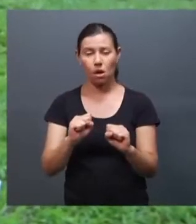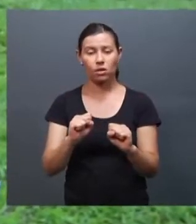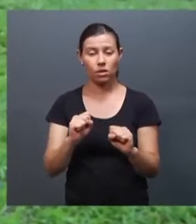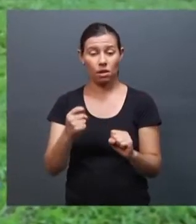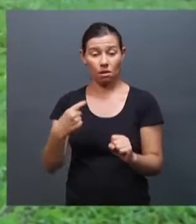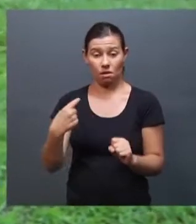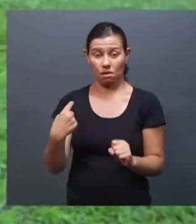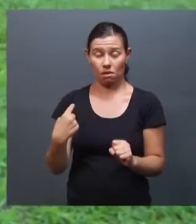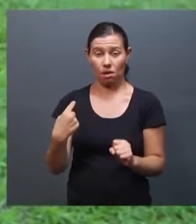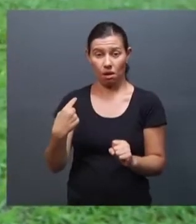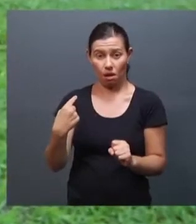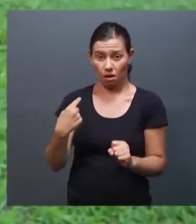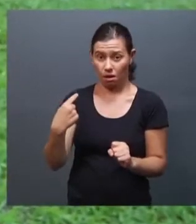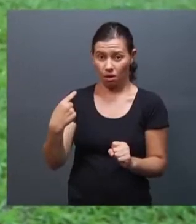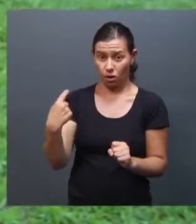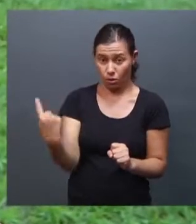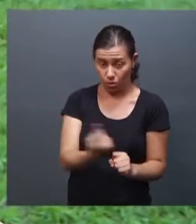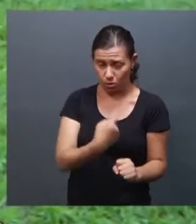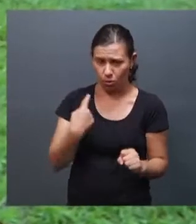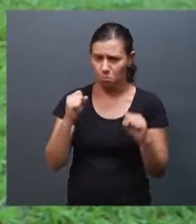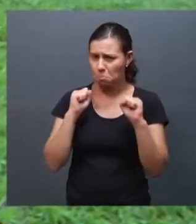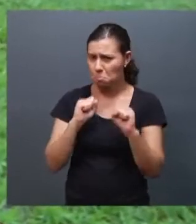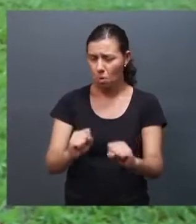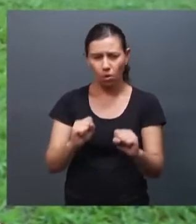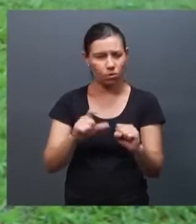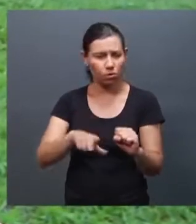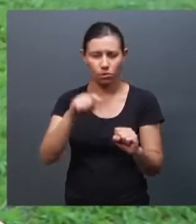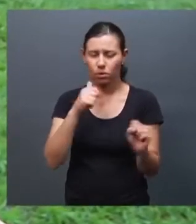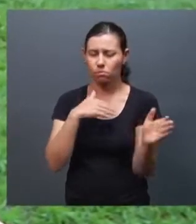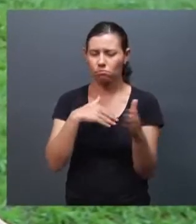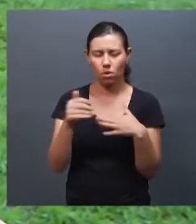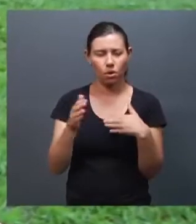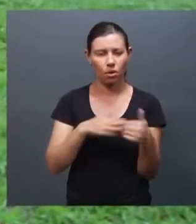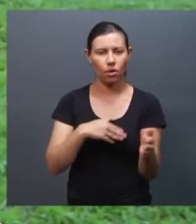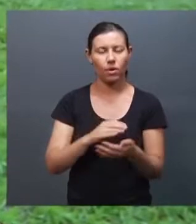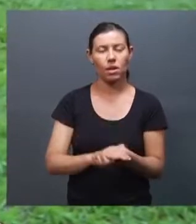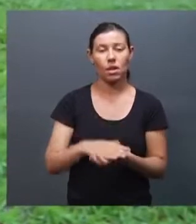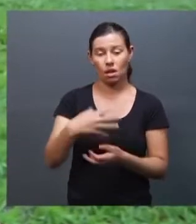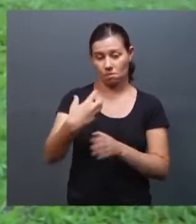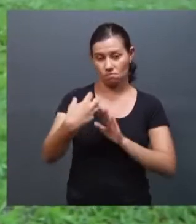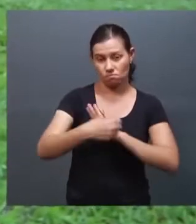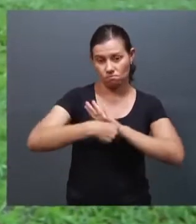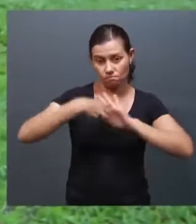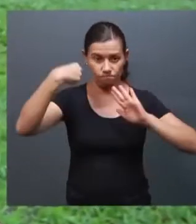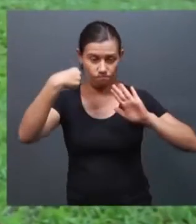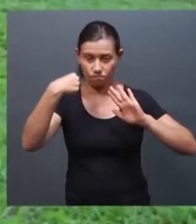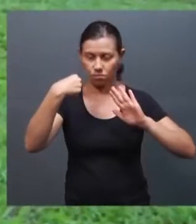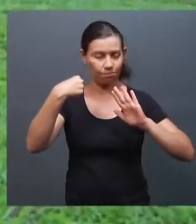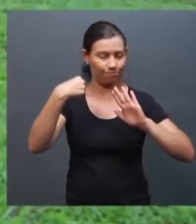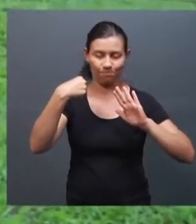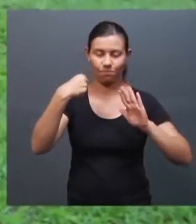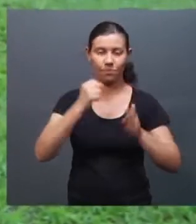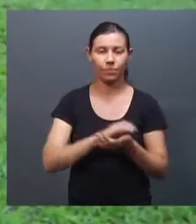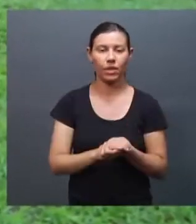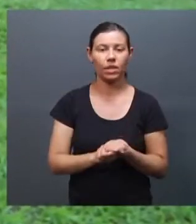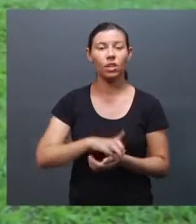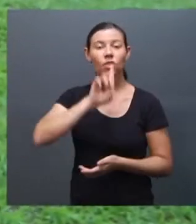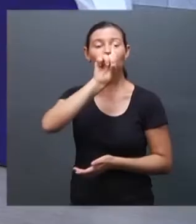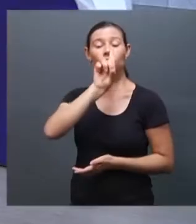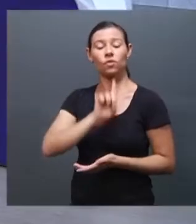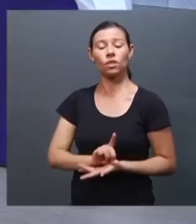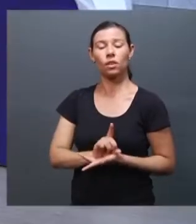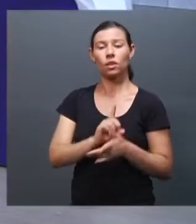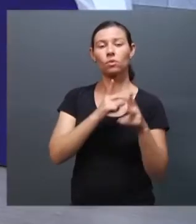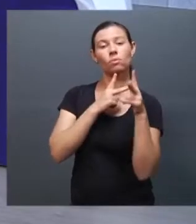Então, não tem motivo para eles estar batendo na gente. E vice-versa também. Então, só direitos iguais para todos.